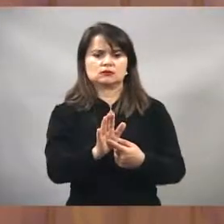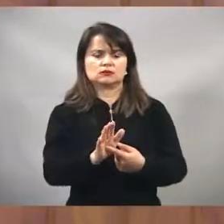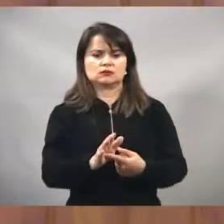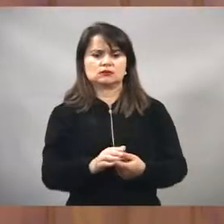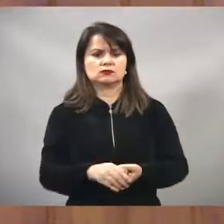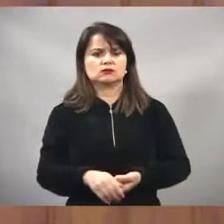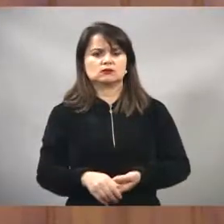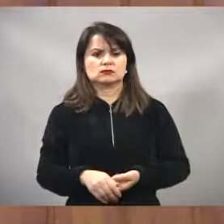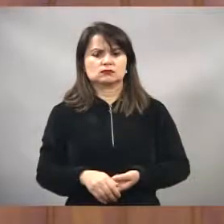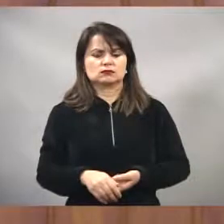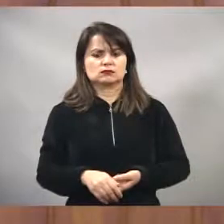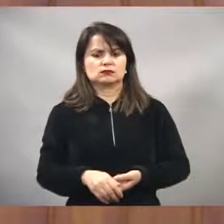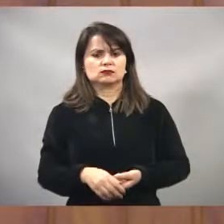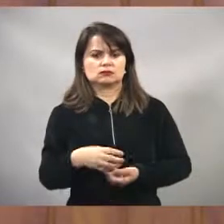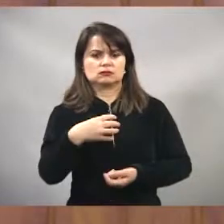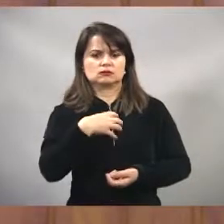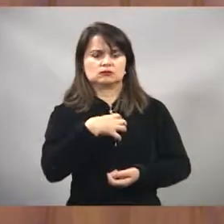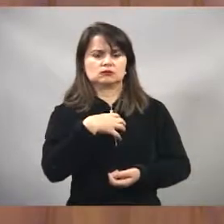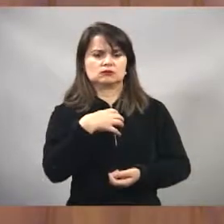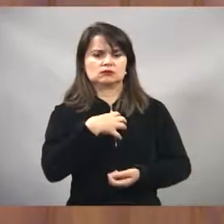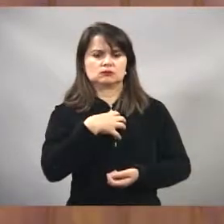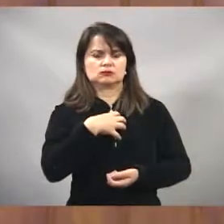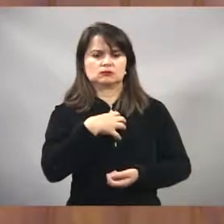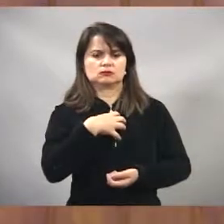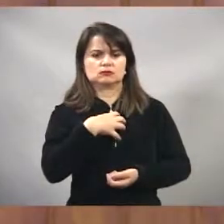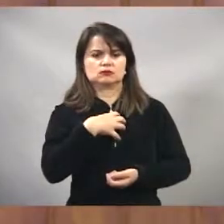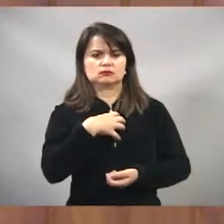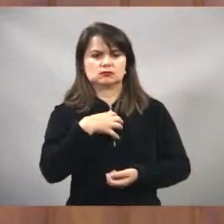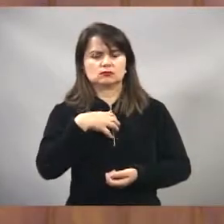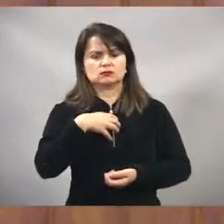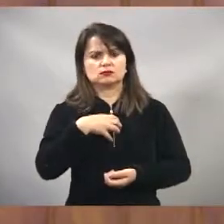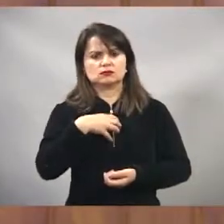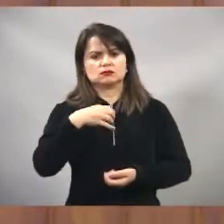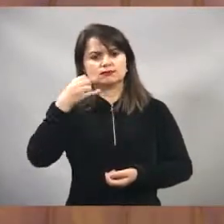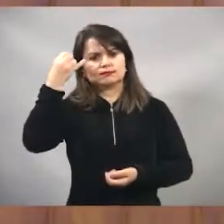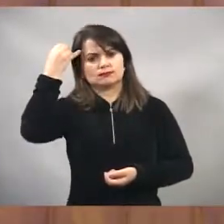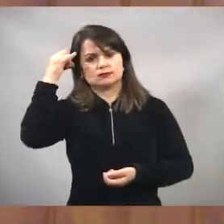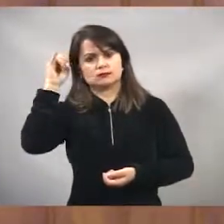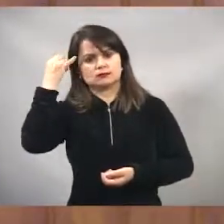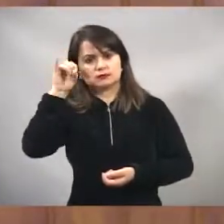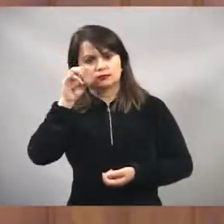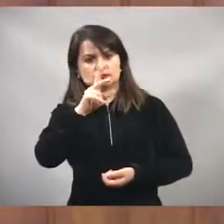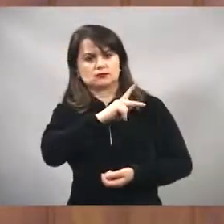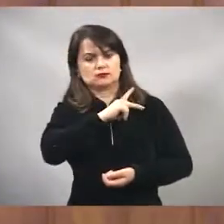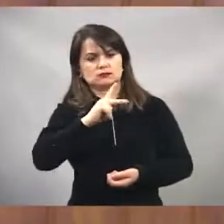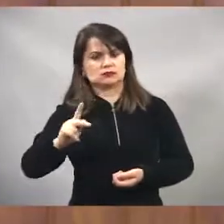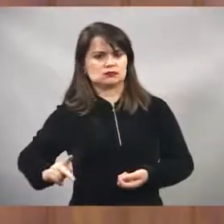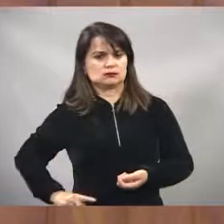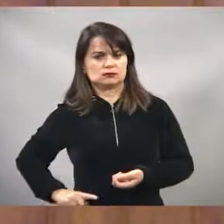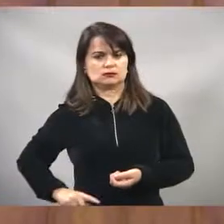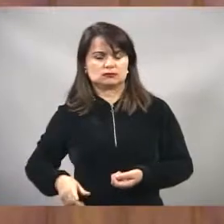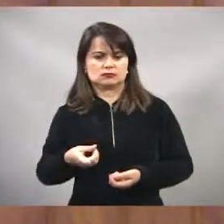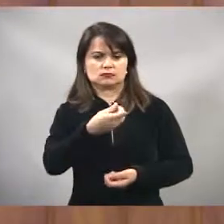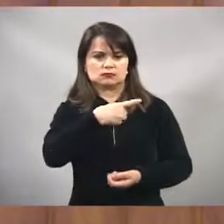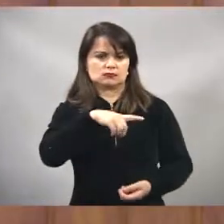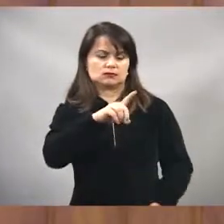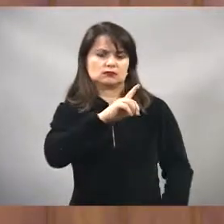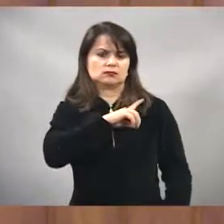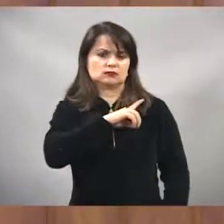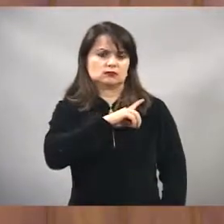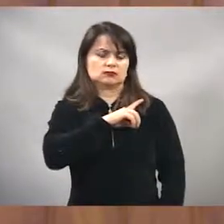com a ideia do presidente dessa casa, vereador delegado Wilson Damasceno,